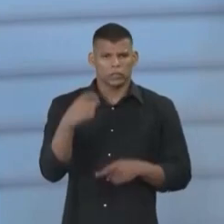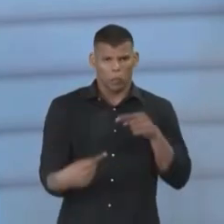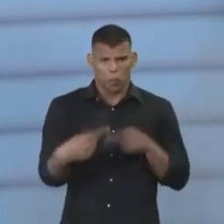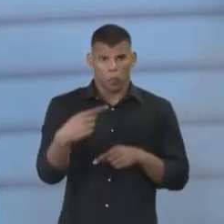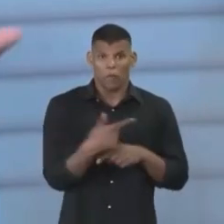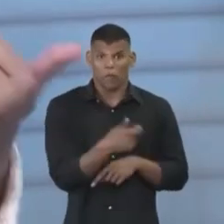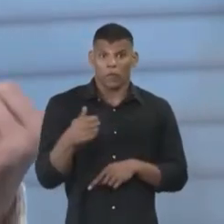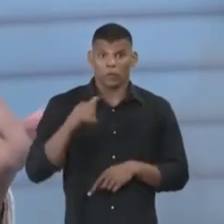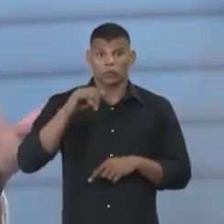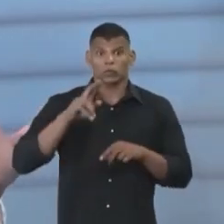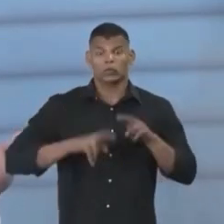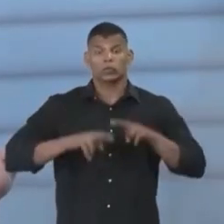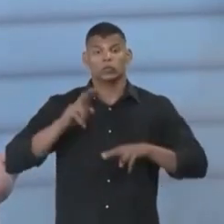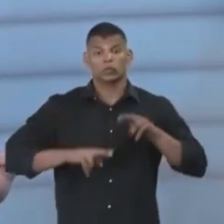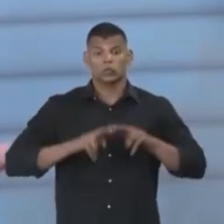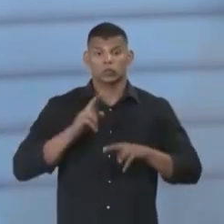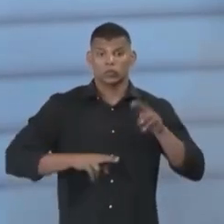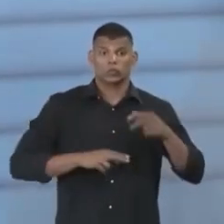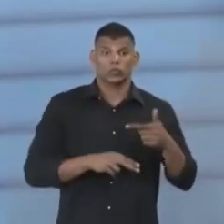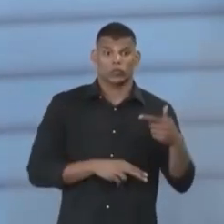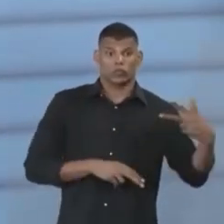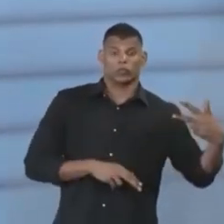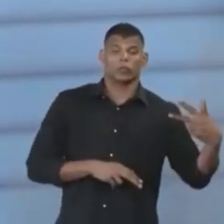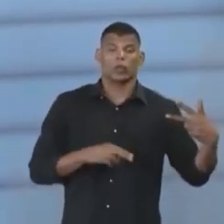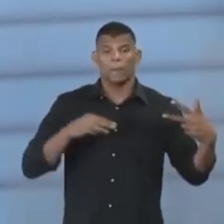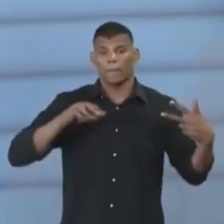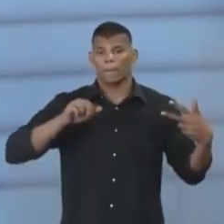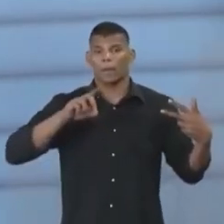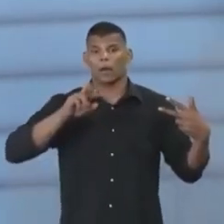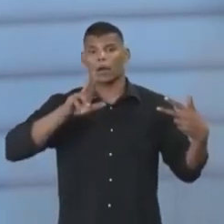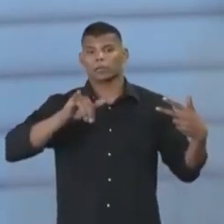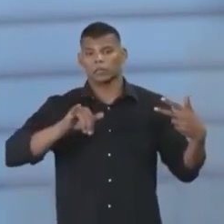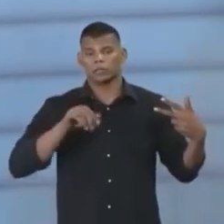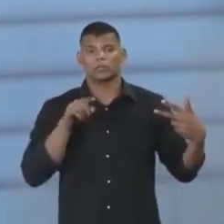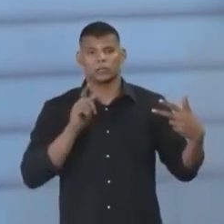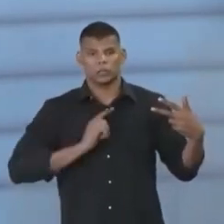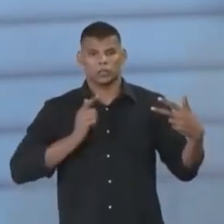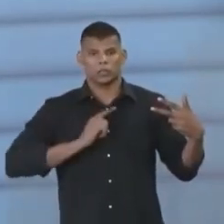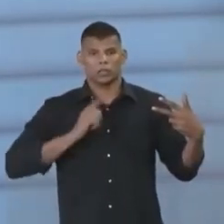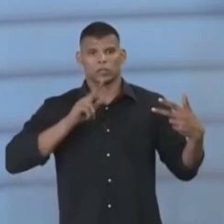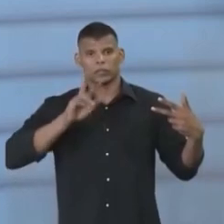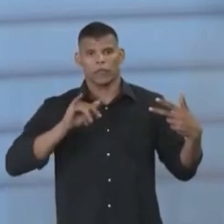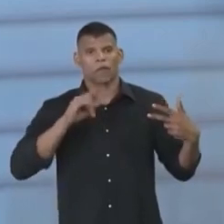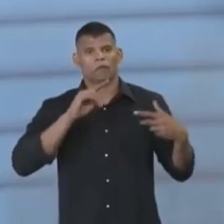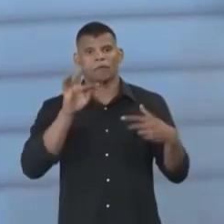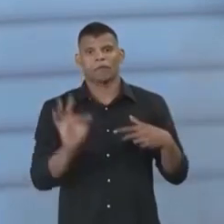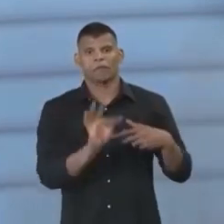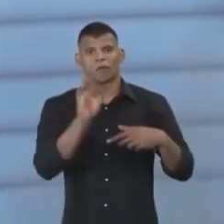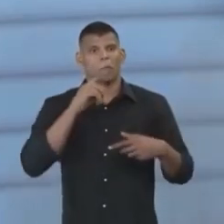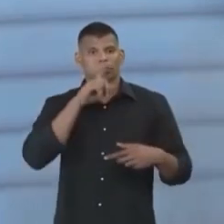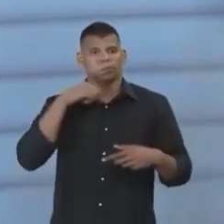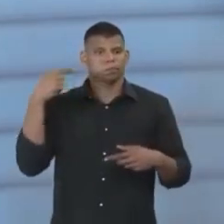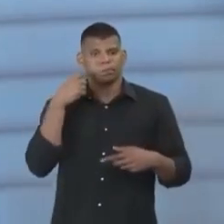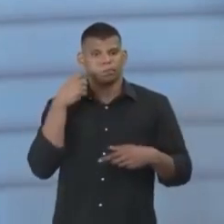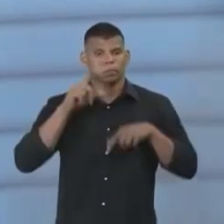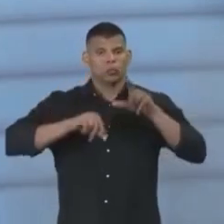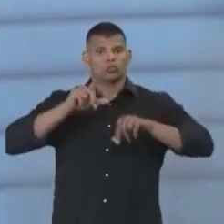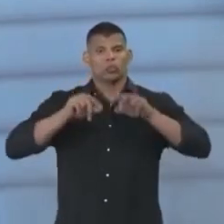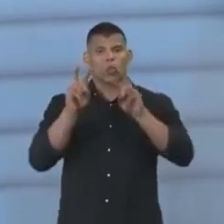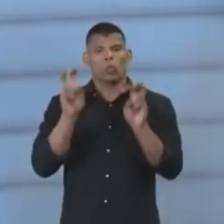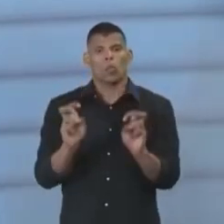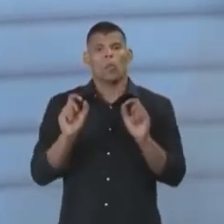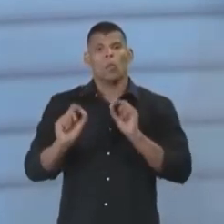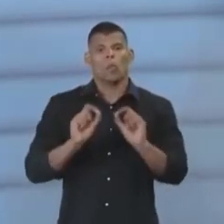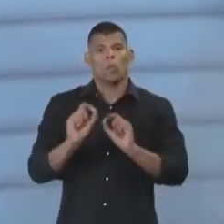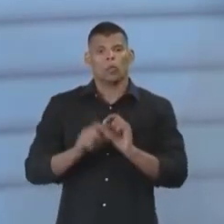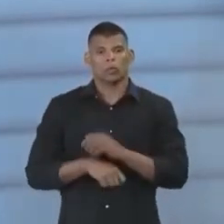Junho. E 23 em Madrid, na Universidade Complutense de Madrid, também na Faculdade de Direito. E escolhemos um tema que tem